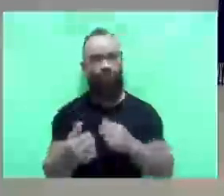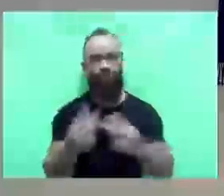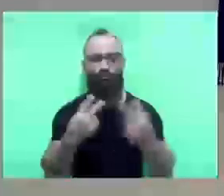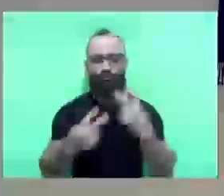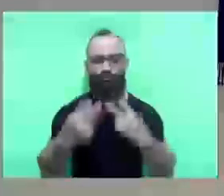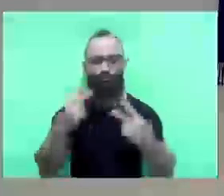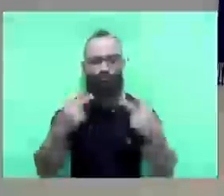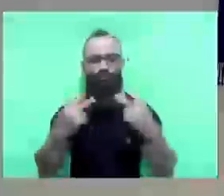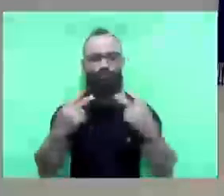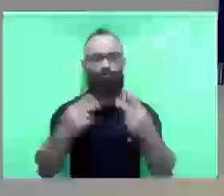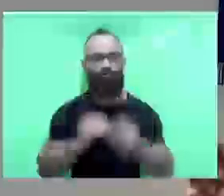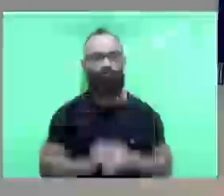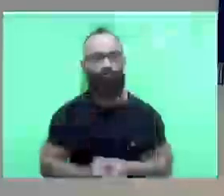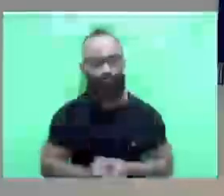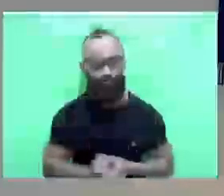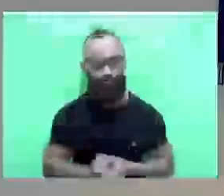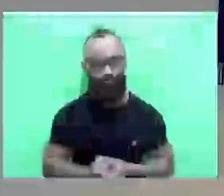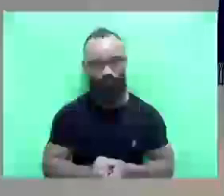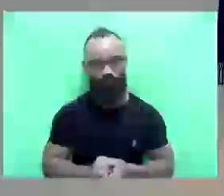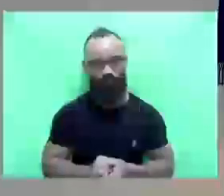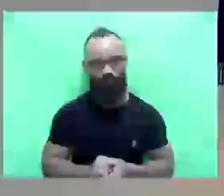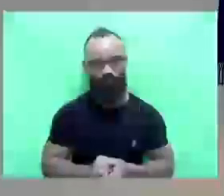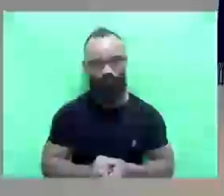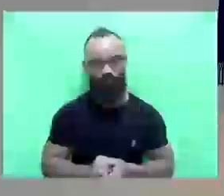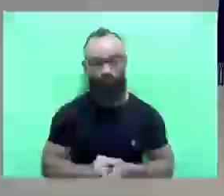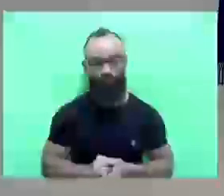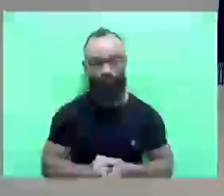Marcondes, meu amigo Calé.